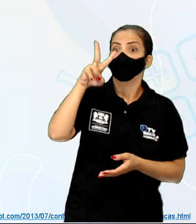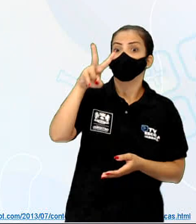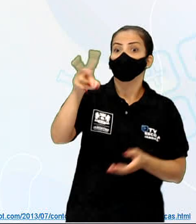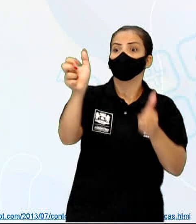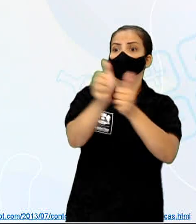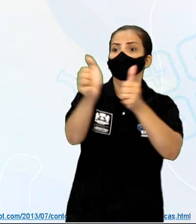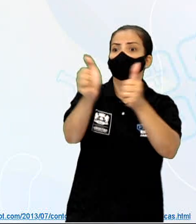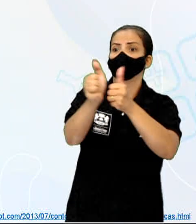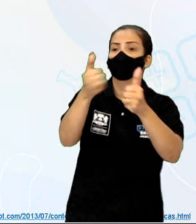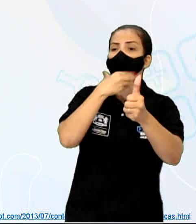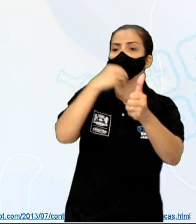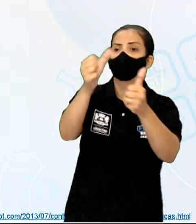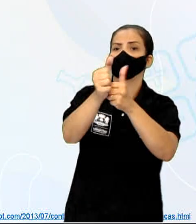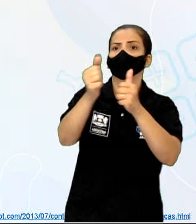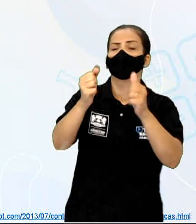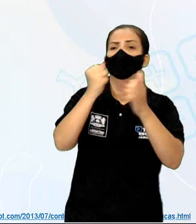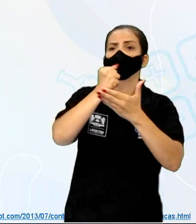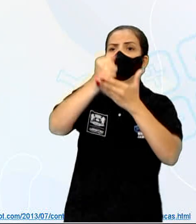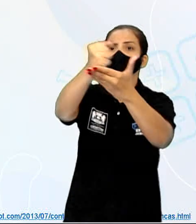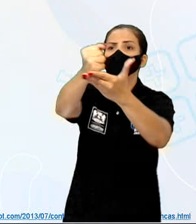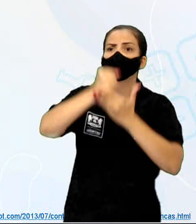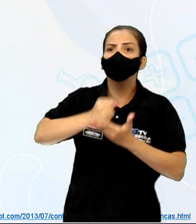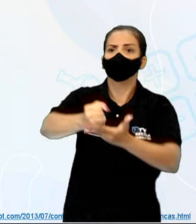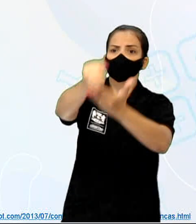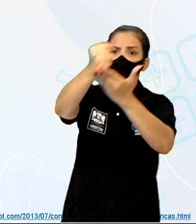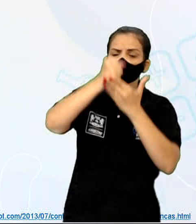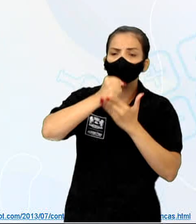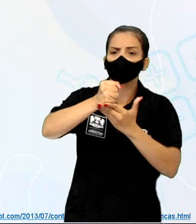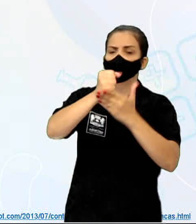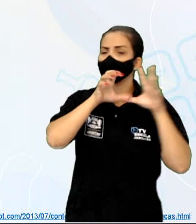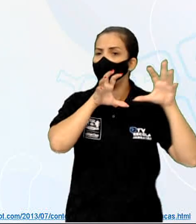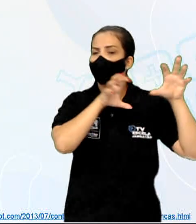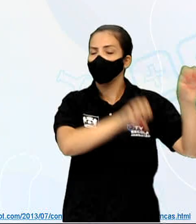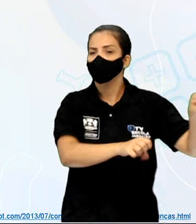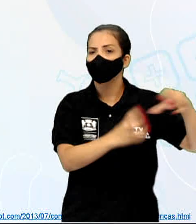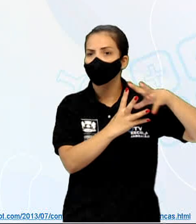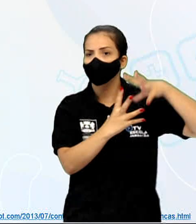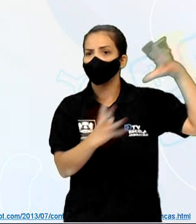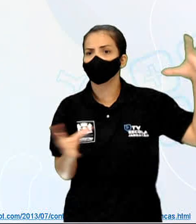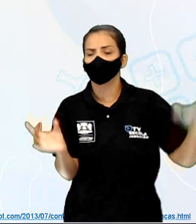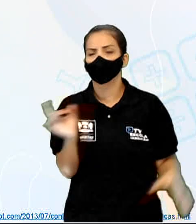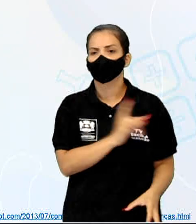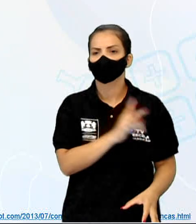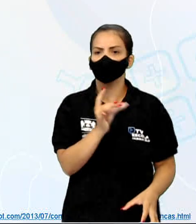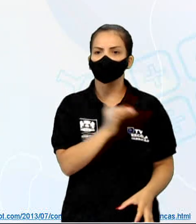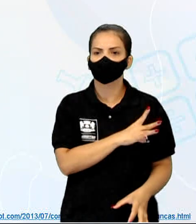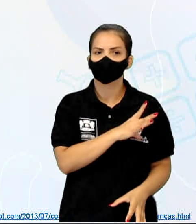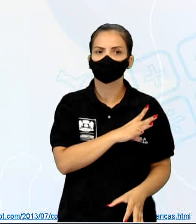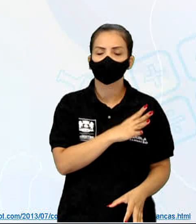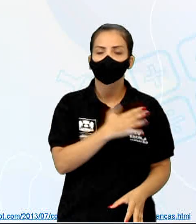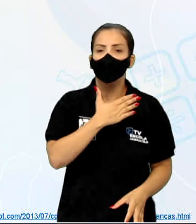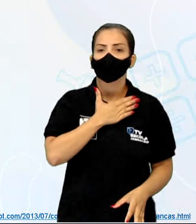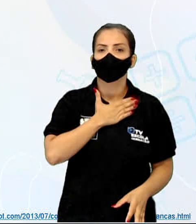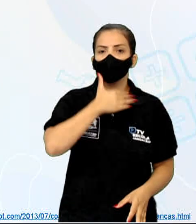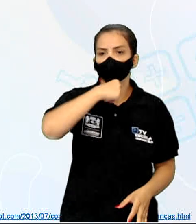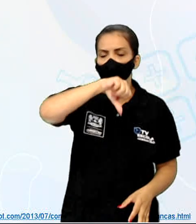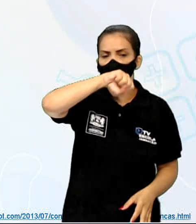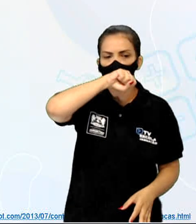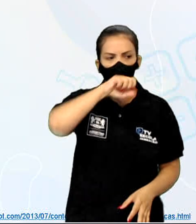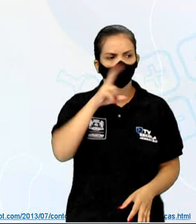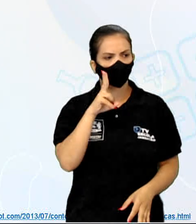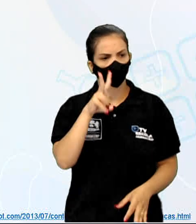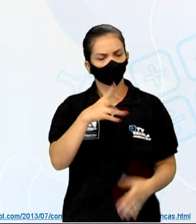Socorro, meu senhor! Me ajude a pegar o fantasma. Morro de pavor. Minha mãe me olha, é